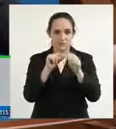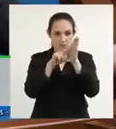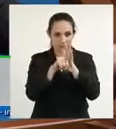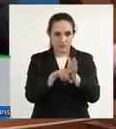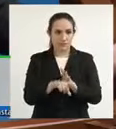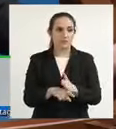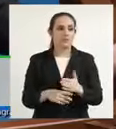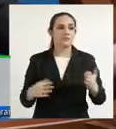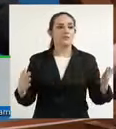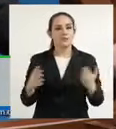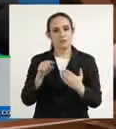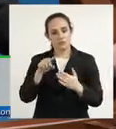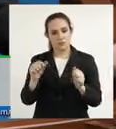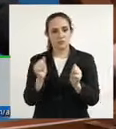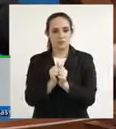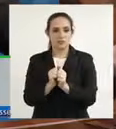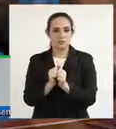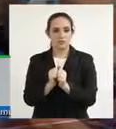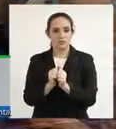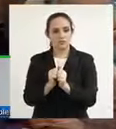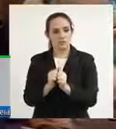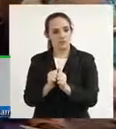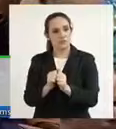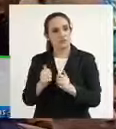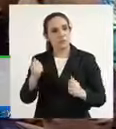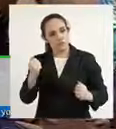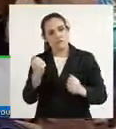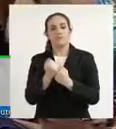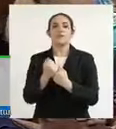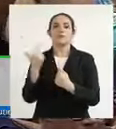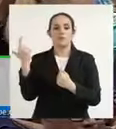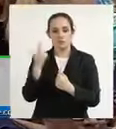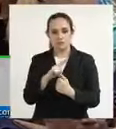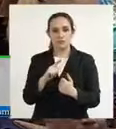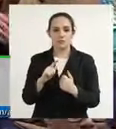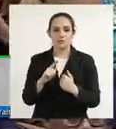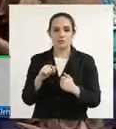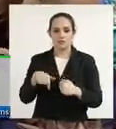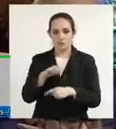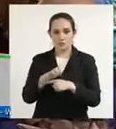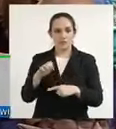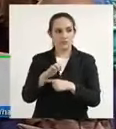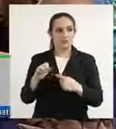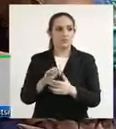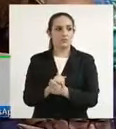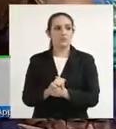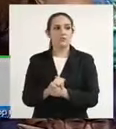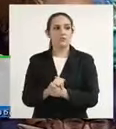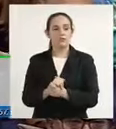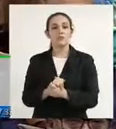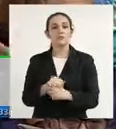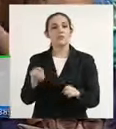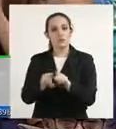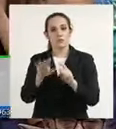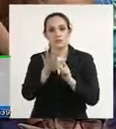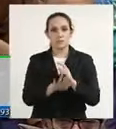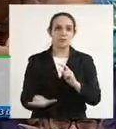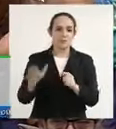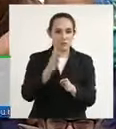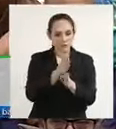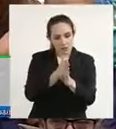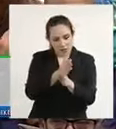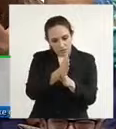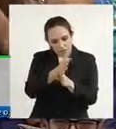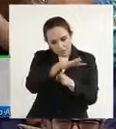é mais um colega que soma esse tema para que nós tenhamos no nosso estado sobretudo na região de fronteira que é onde